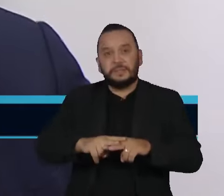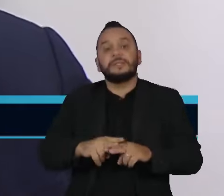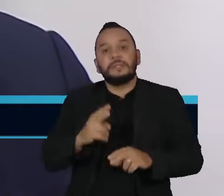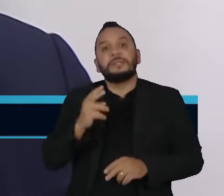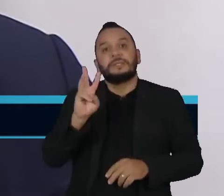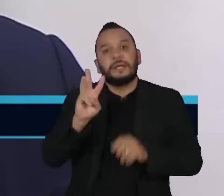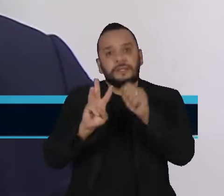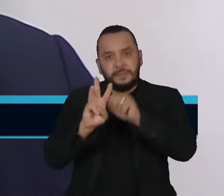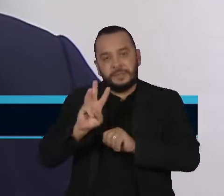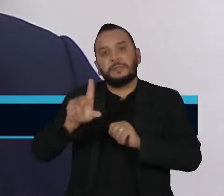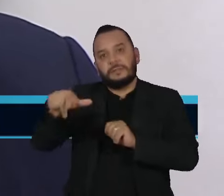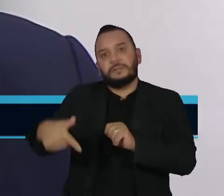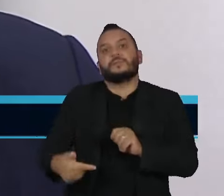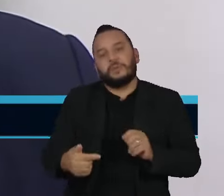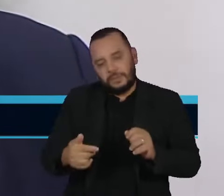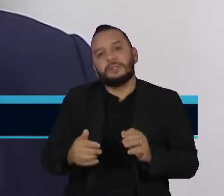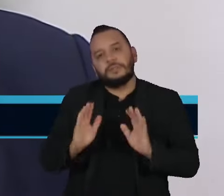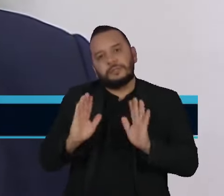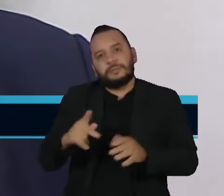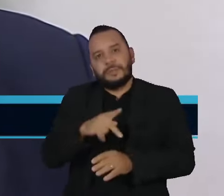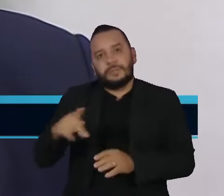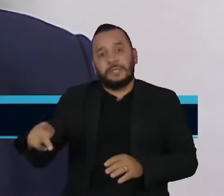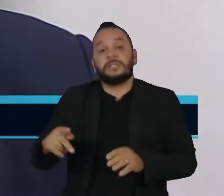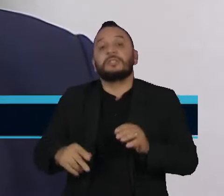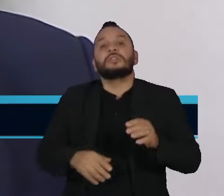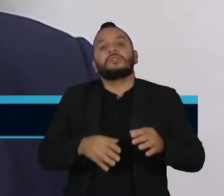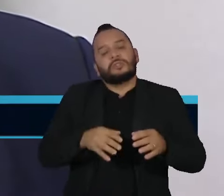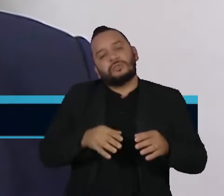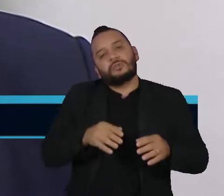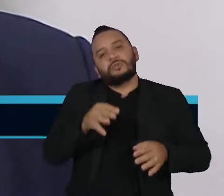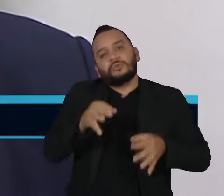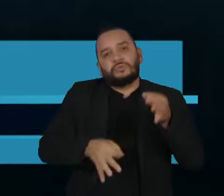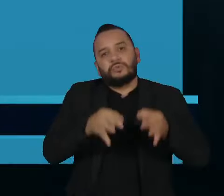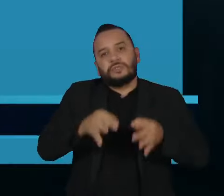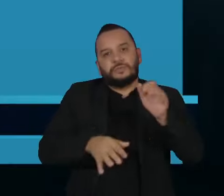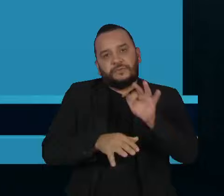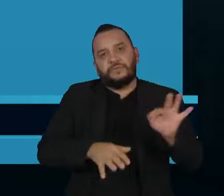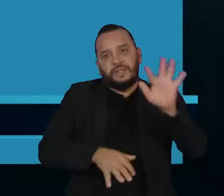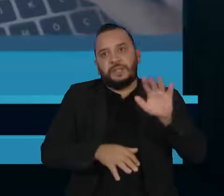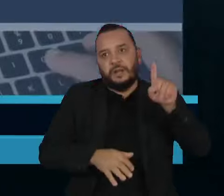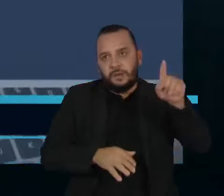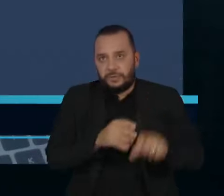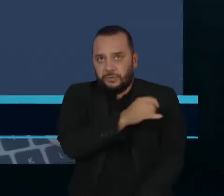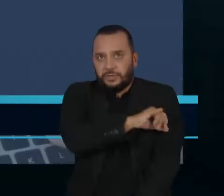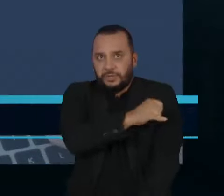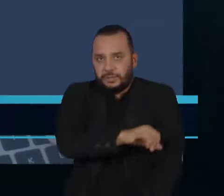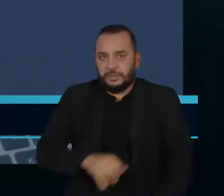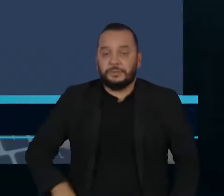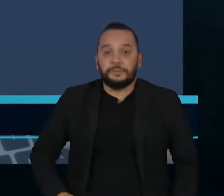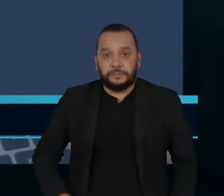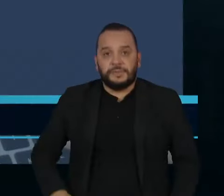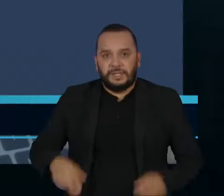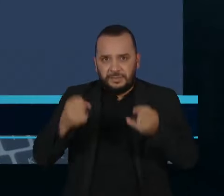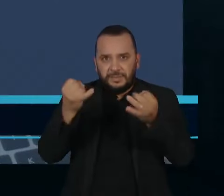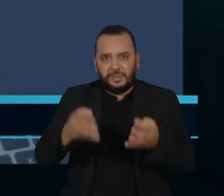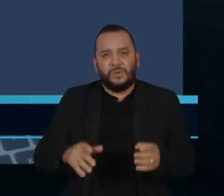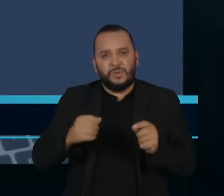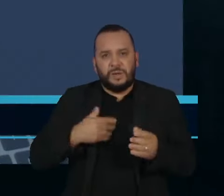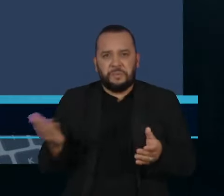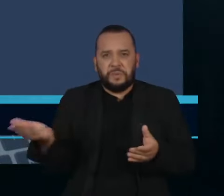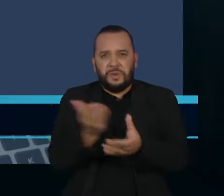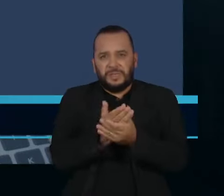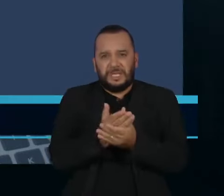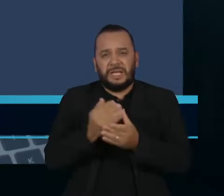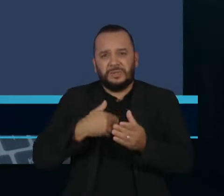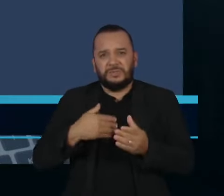meses depois de deixar o cargo por ordem de um juiz federal do Rio de Janeiro. Segundo Barroso, esse sobe e desce processual